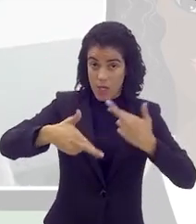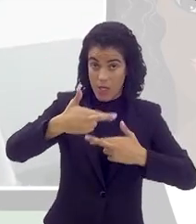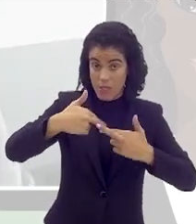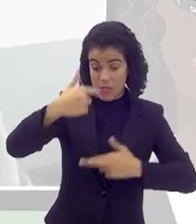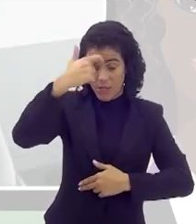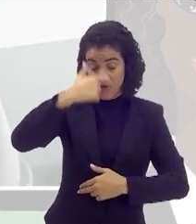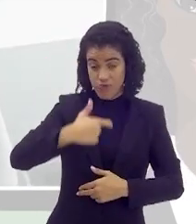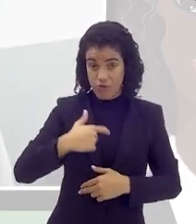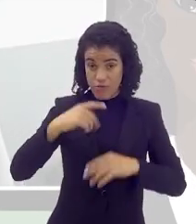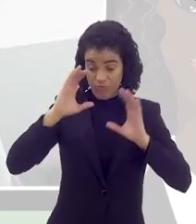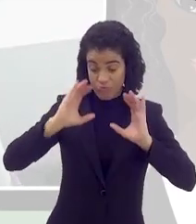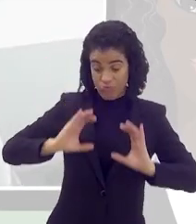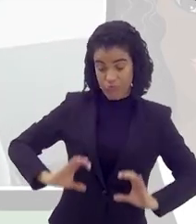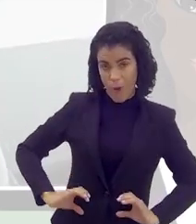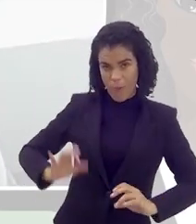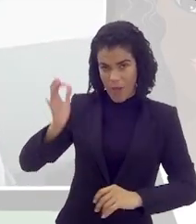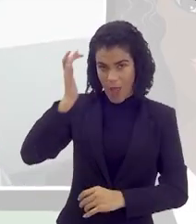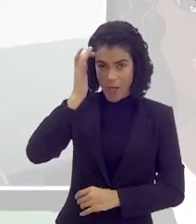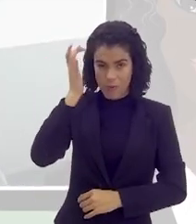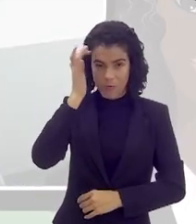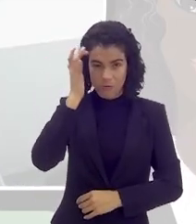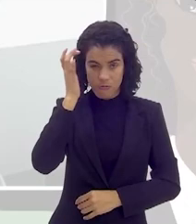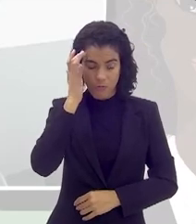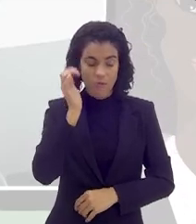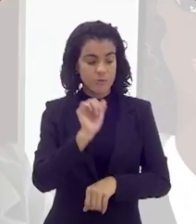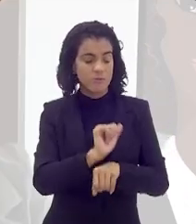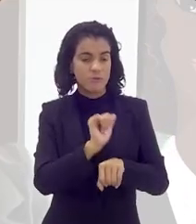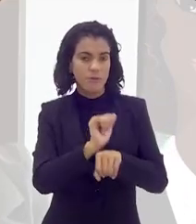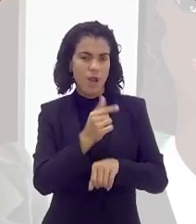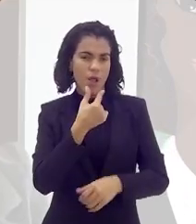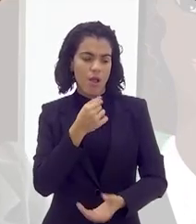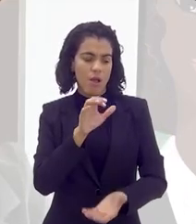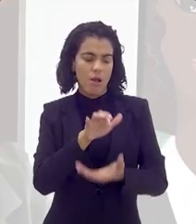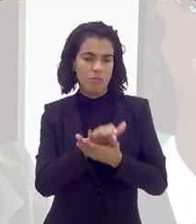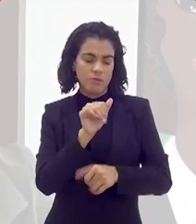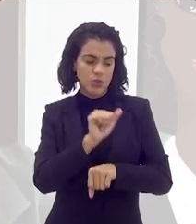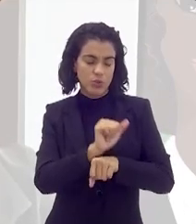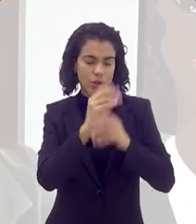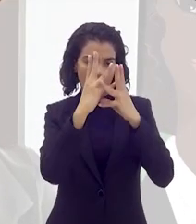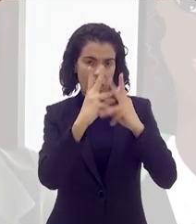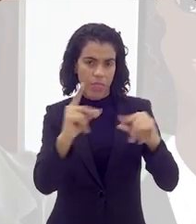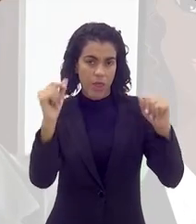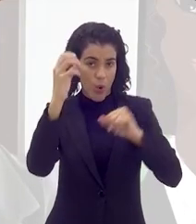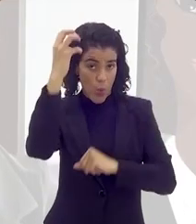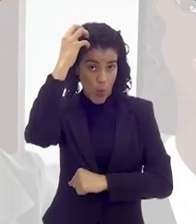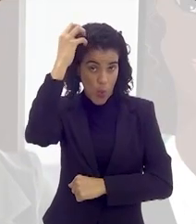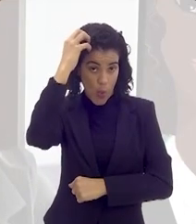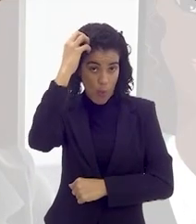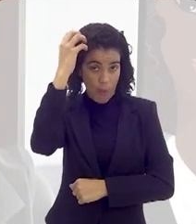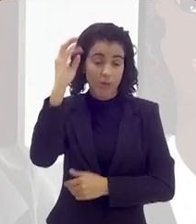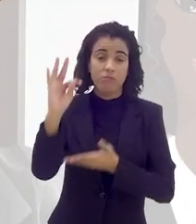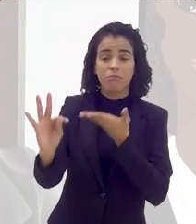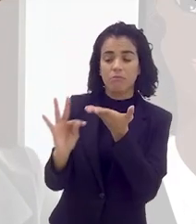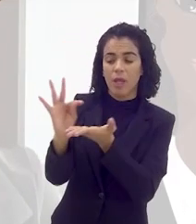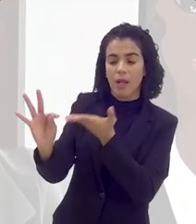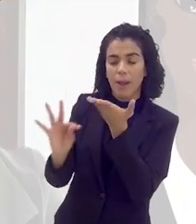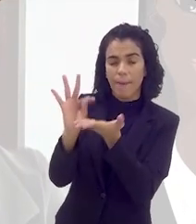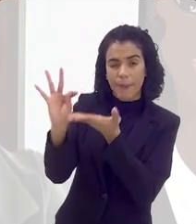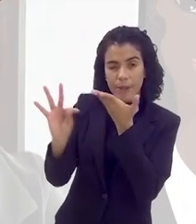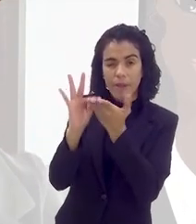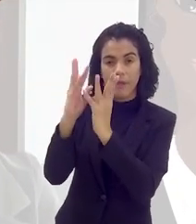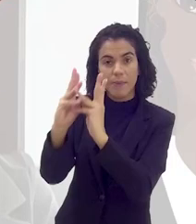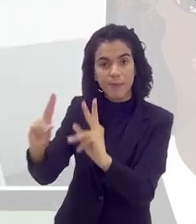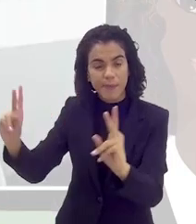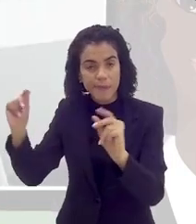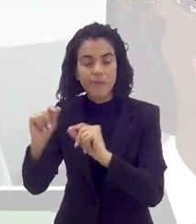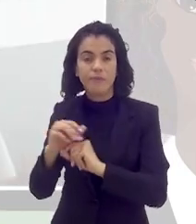Se a gente se comportar como adulto, a gente consegue esperar o tempo que o marido precisa para diminuir a culpa. Ele vai lá fazer a terapia dele, se Deus quiser, ele vai